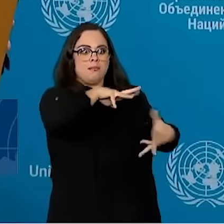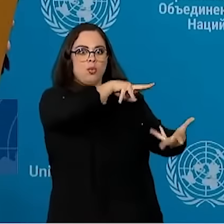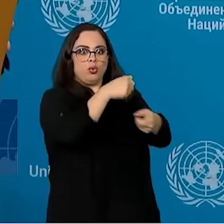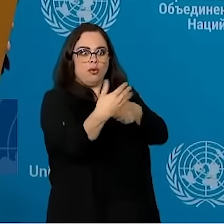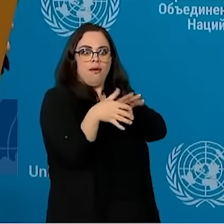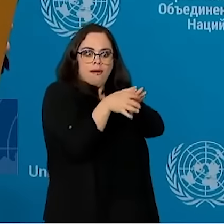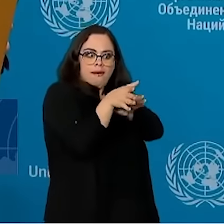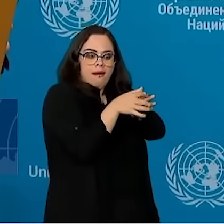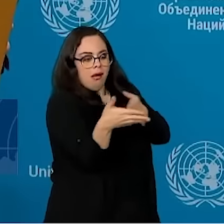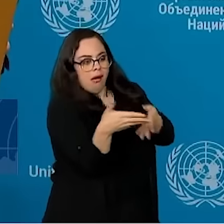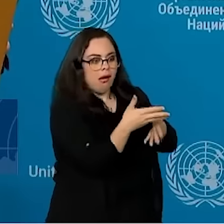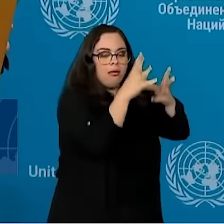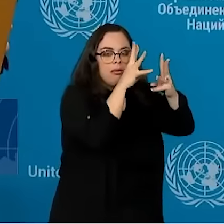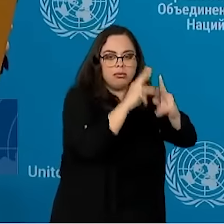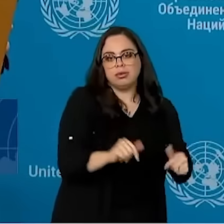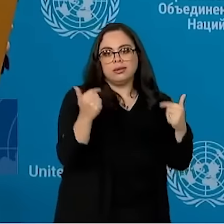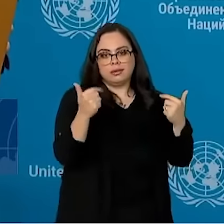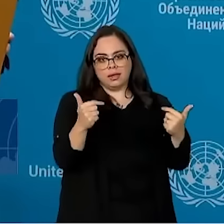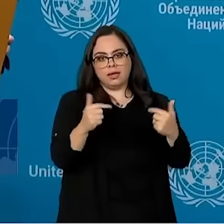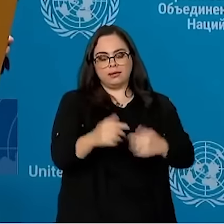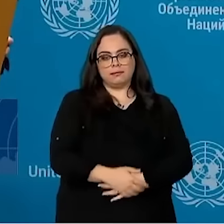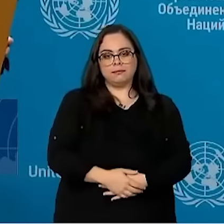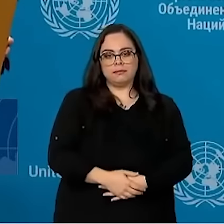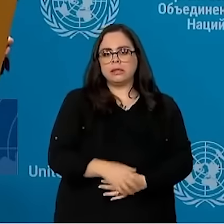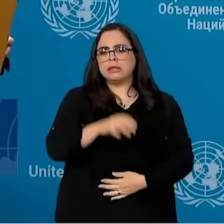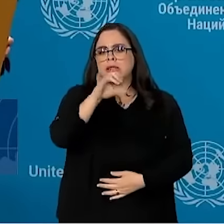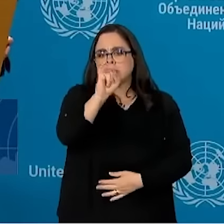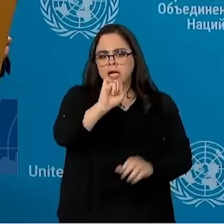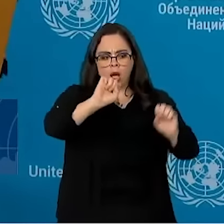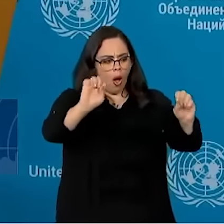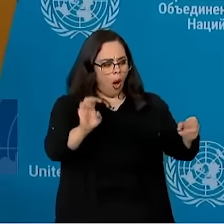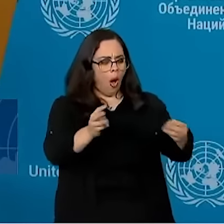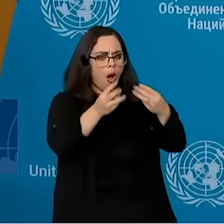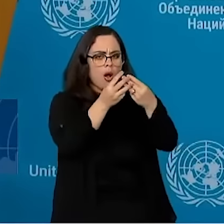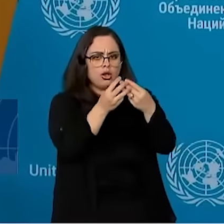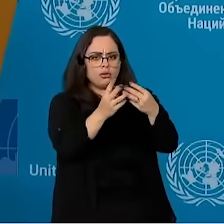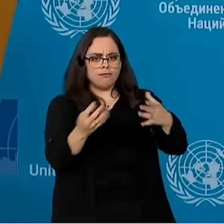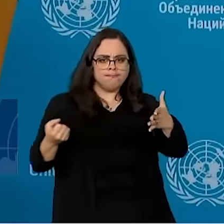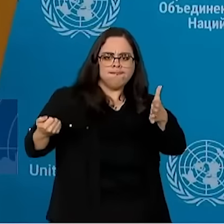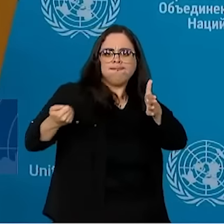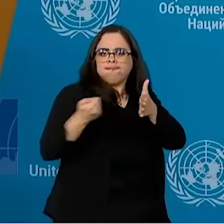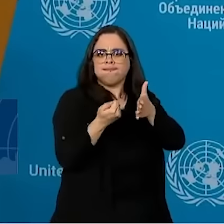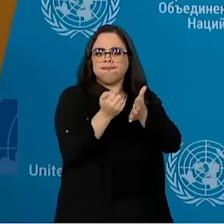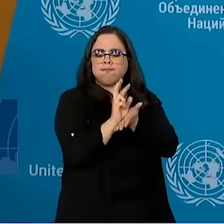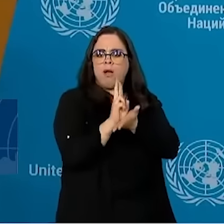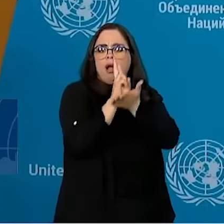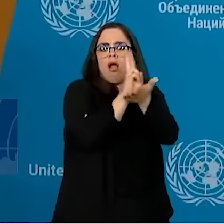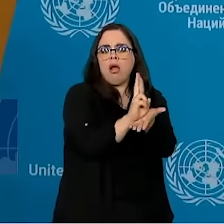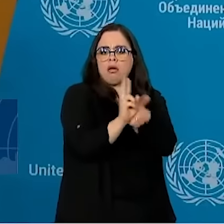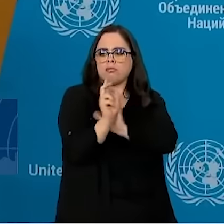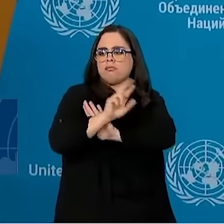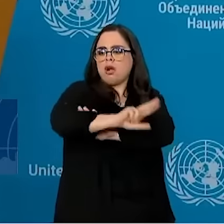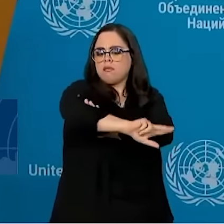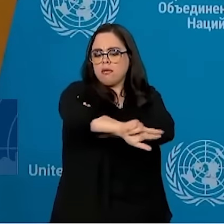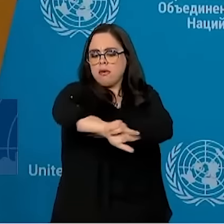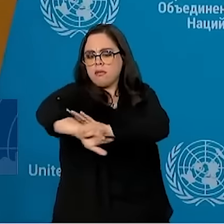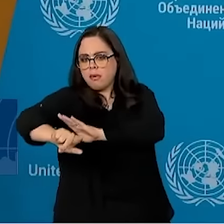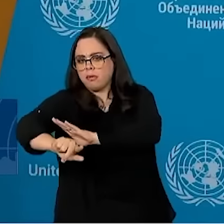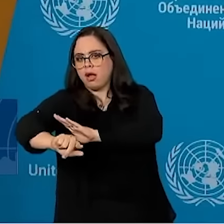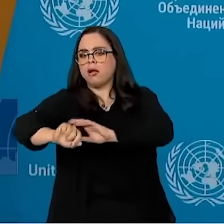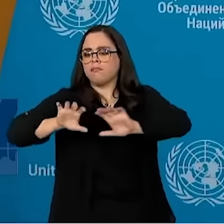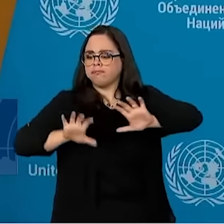mundo. Se a gente não renovar a ONU colocando mais representatividade de mais